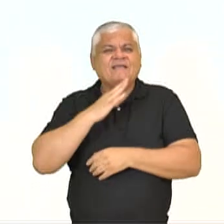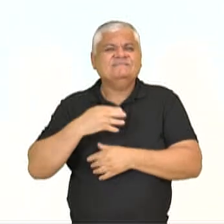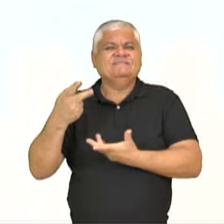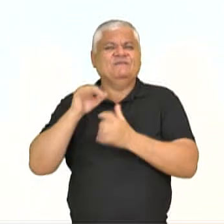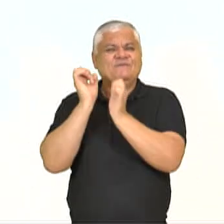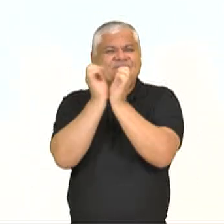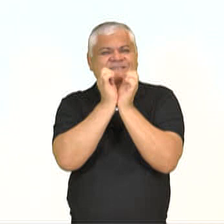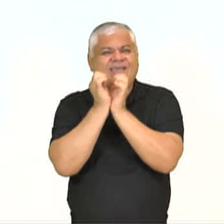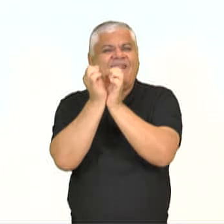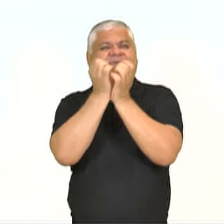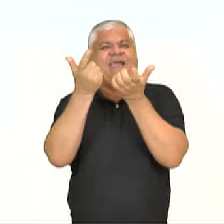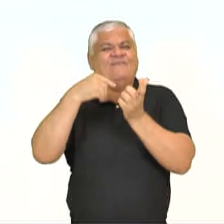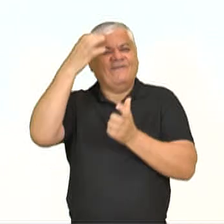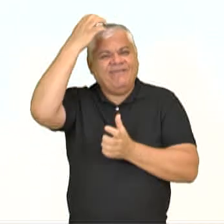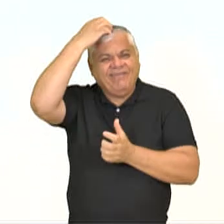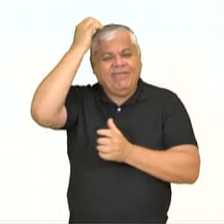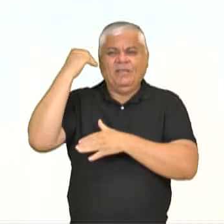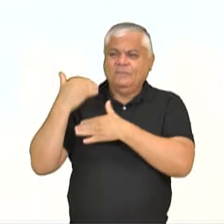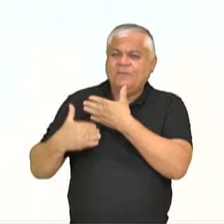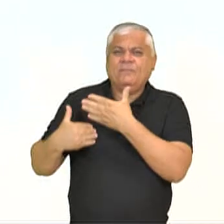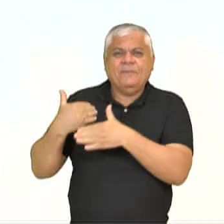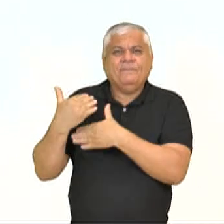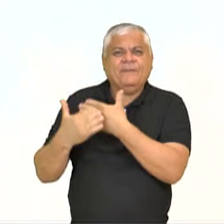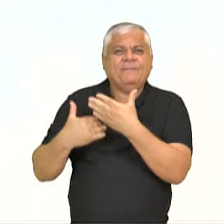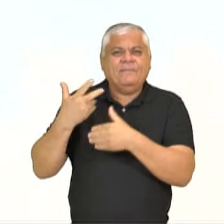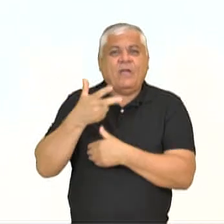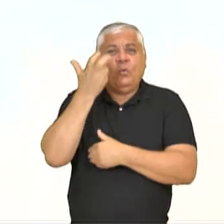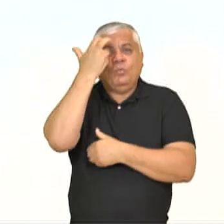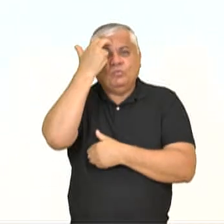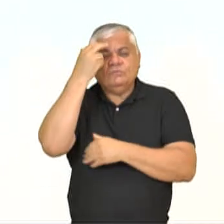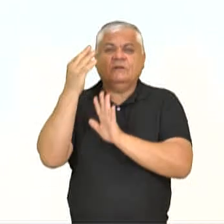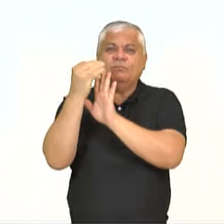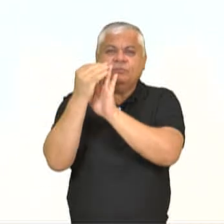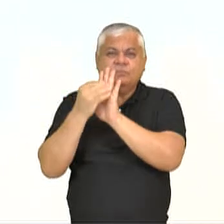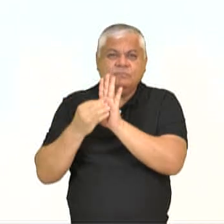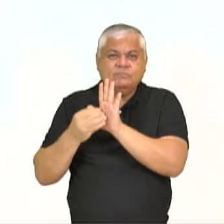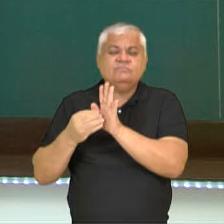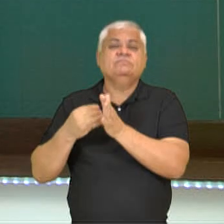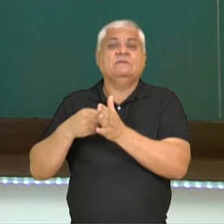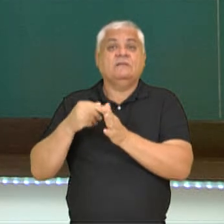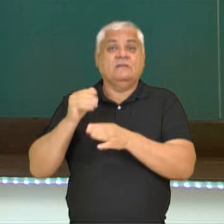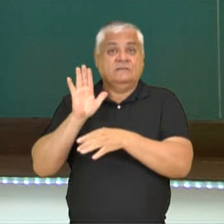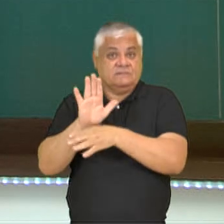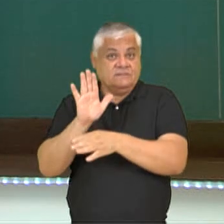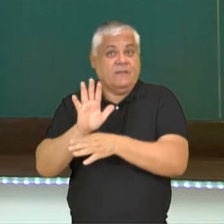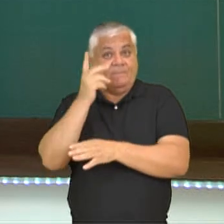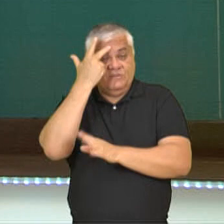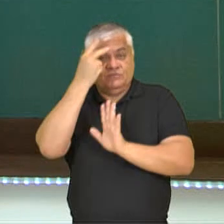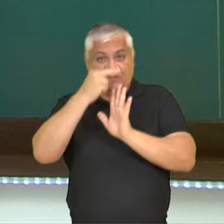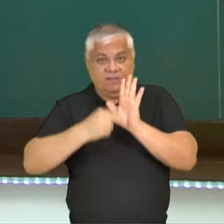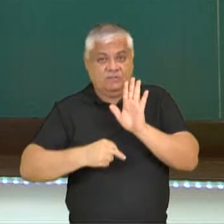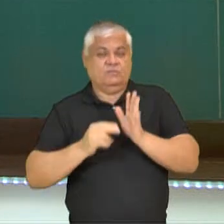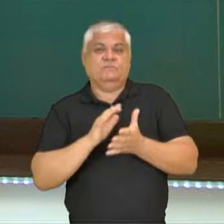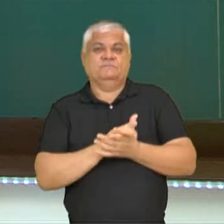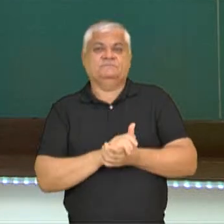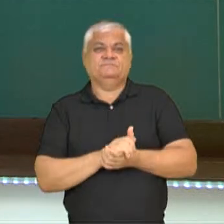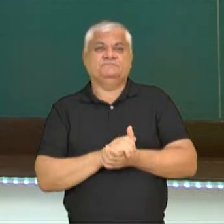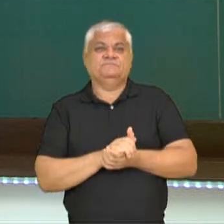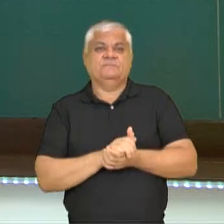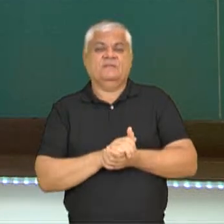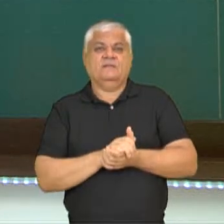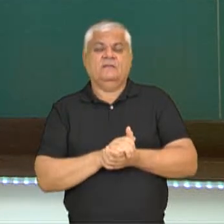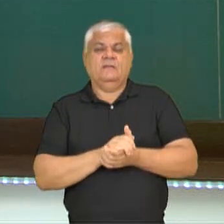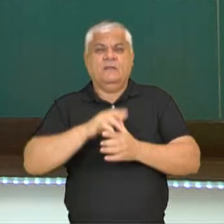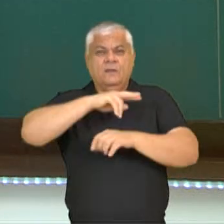esforço de seus autores para manter a questão, cultura da literatura, da leitura também. Um país sem